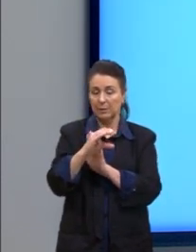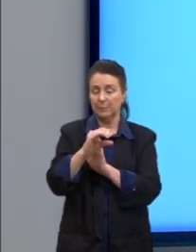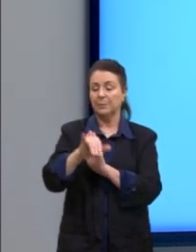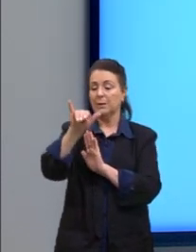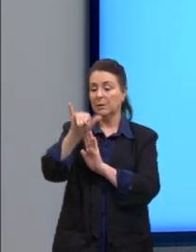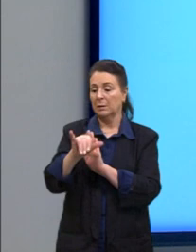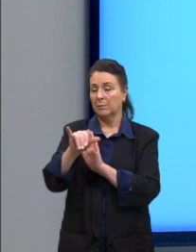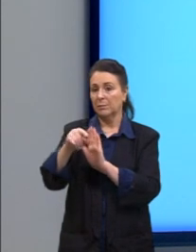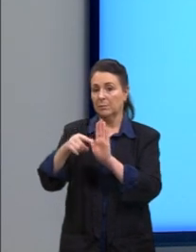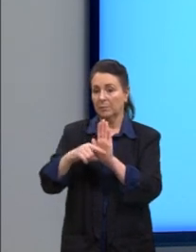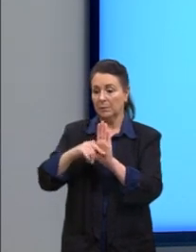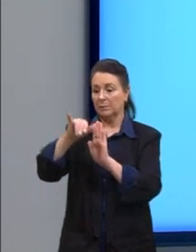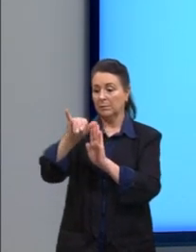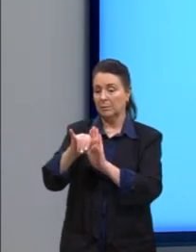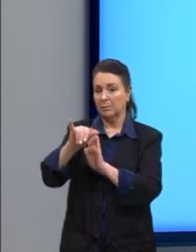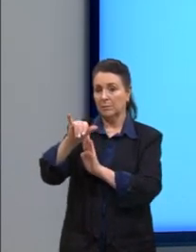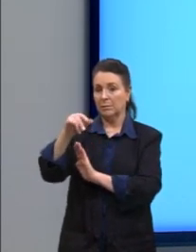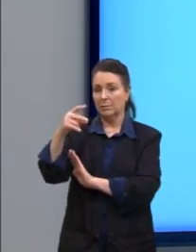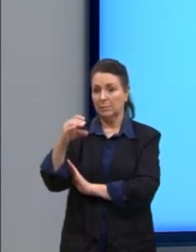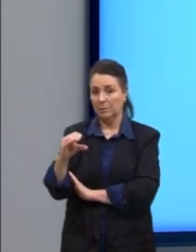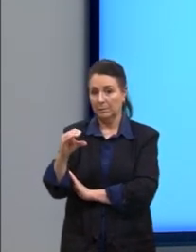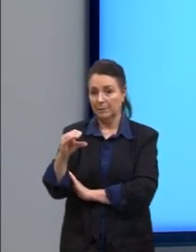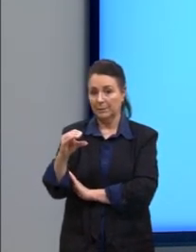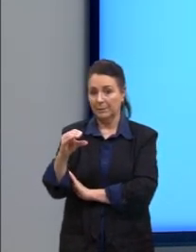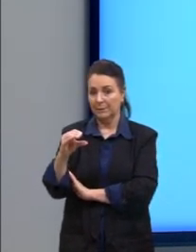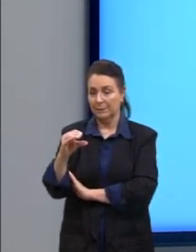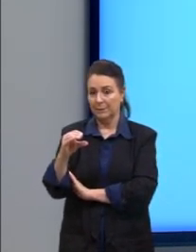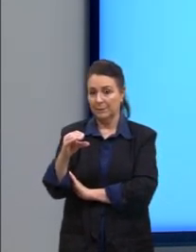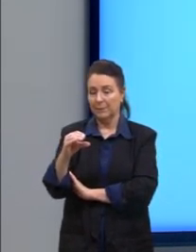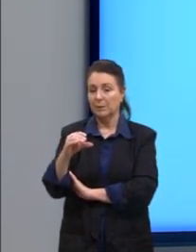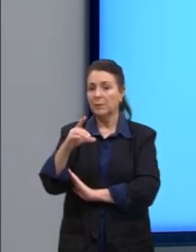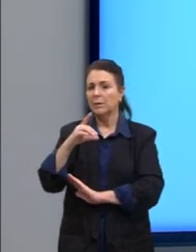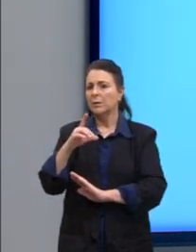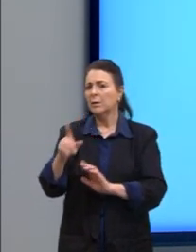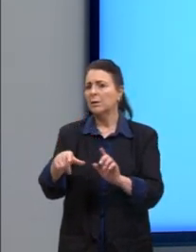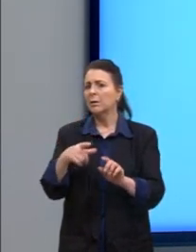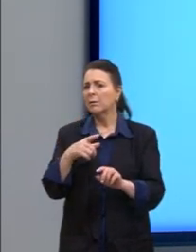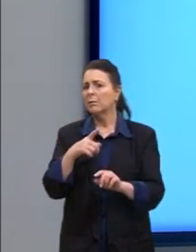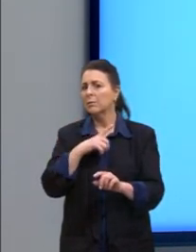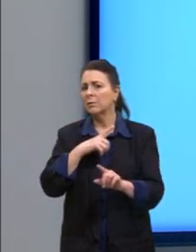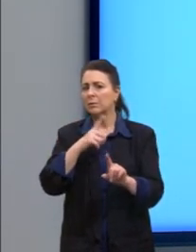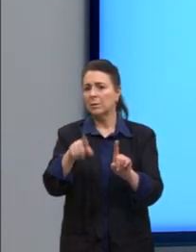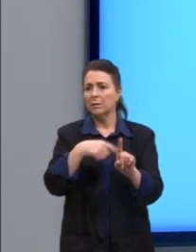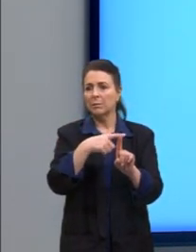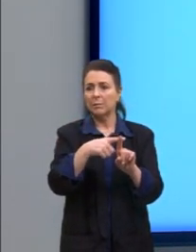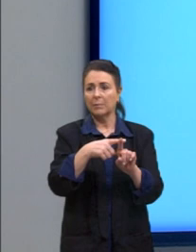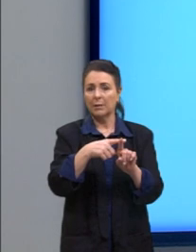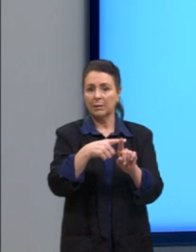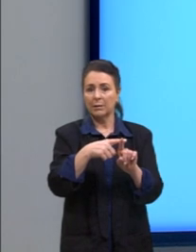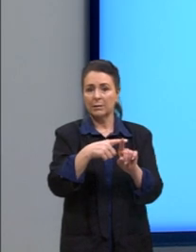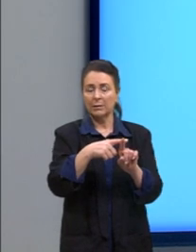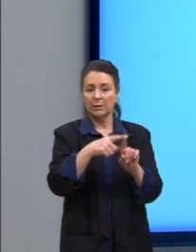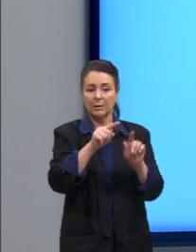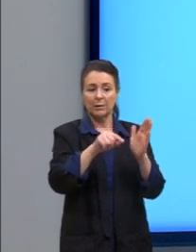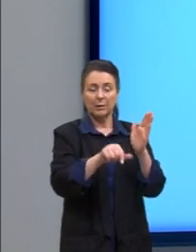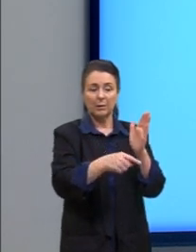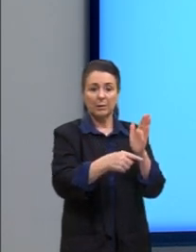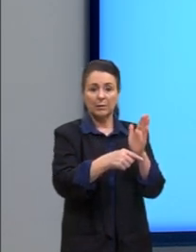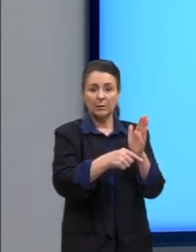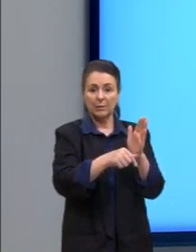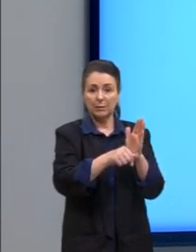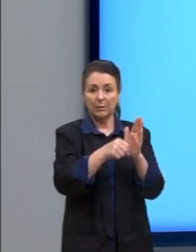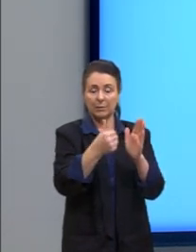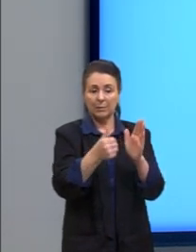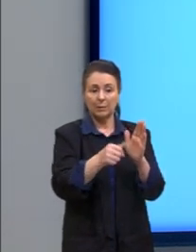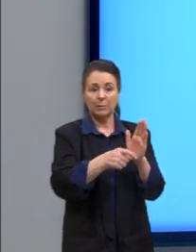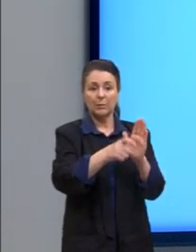menos o yc. Mas, e quando tem o mais? Aqui no primeiro parênteses nós tínhamos x mais 6.